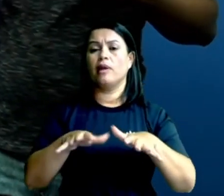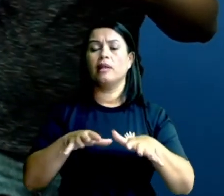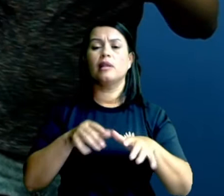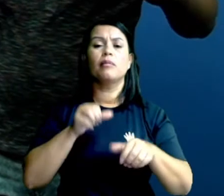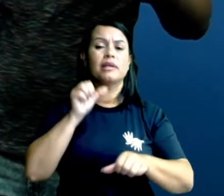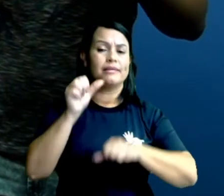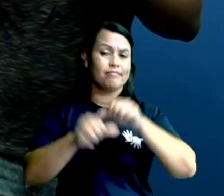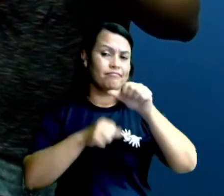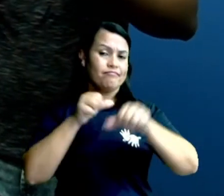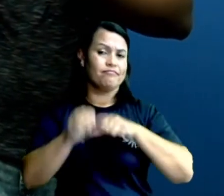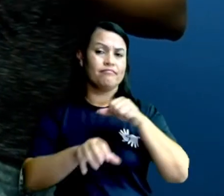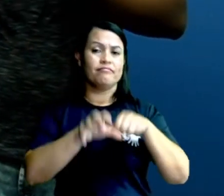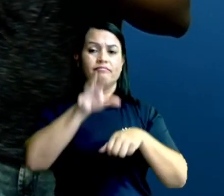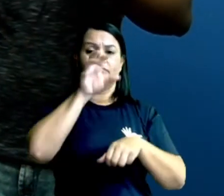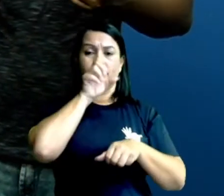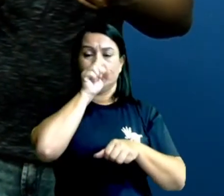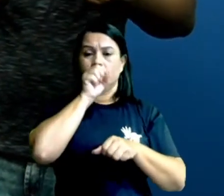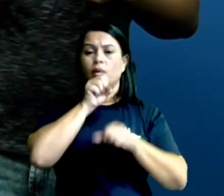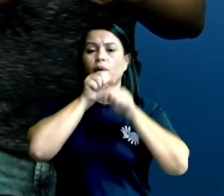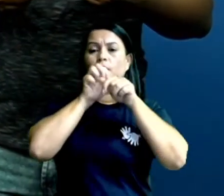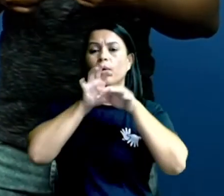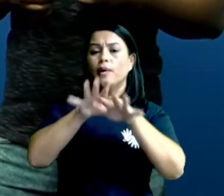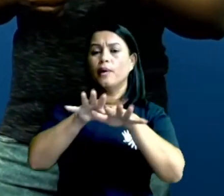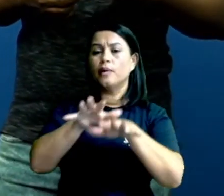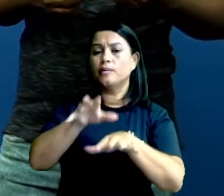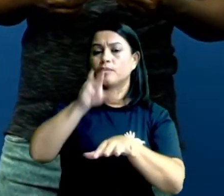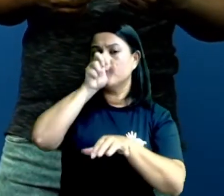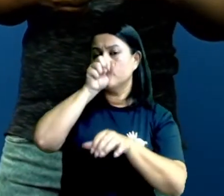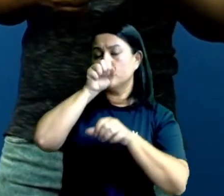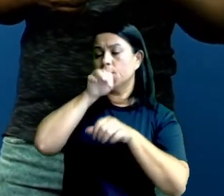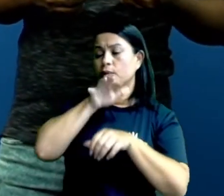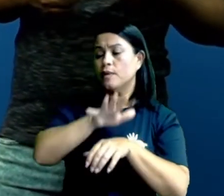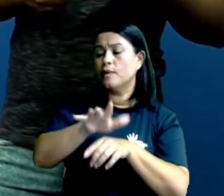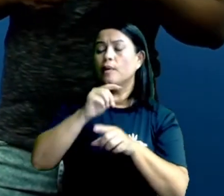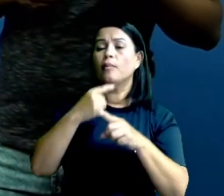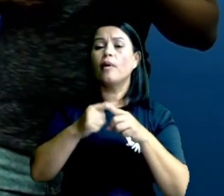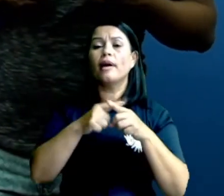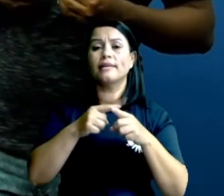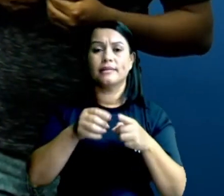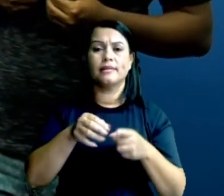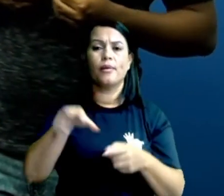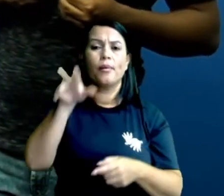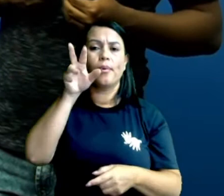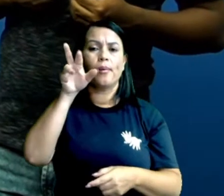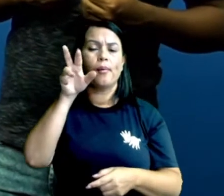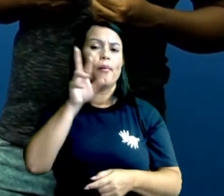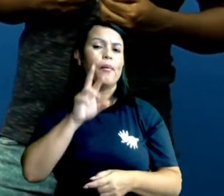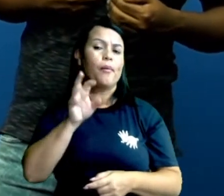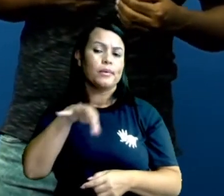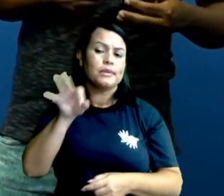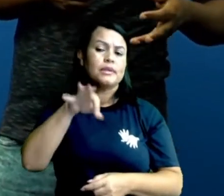trocas gasolas, a entrada de oxigênio e a saída de gás carbônico, e assim os insetos conseguem realizar sua respiração.